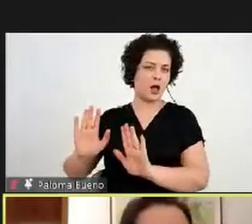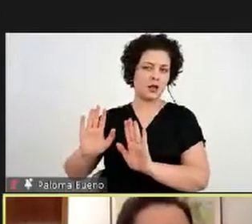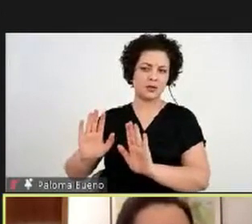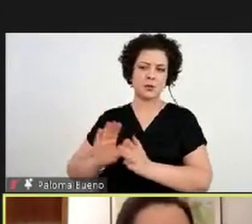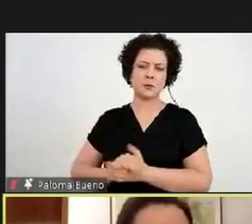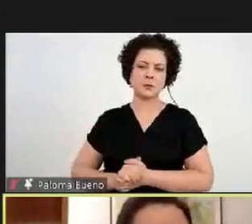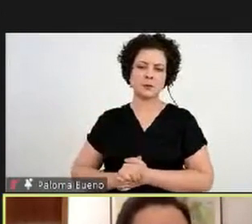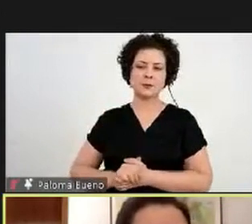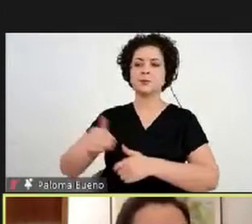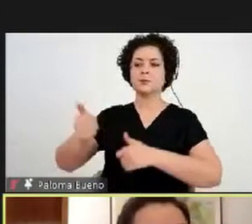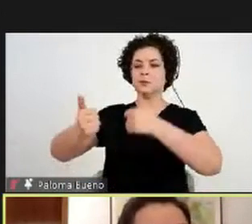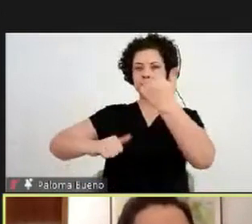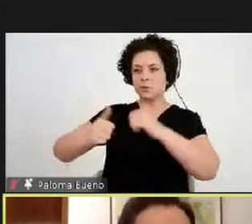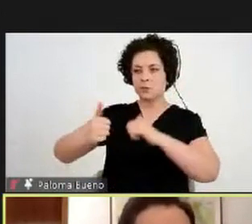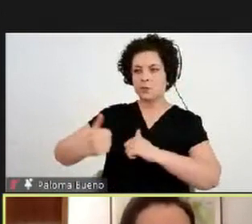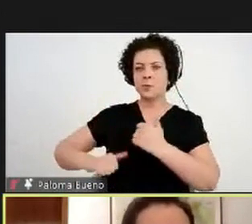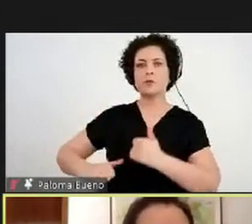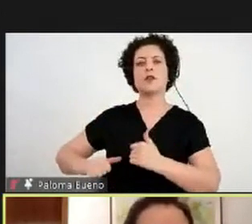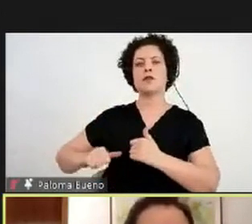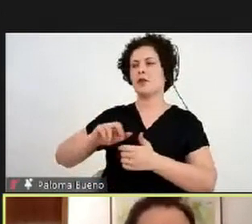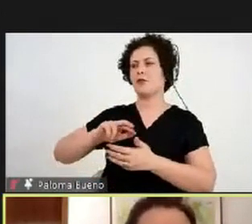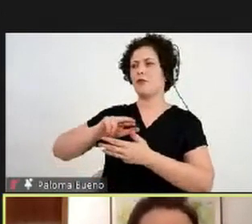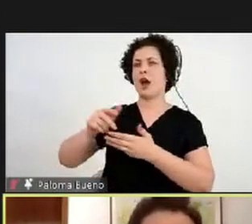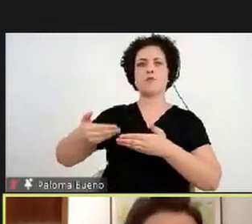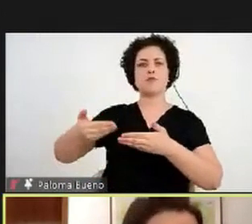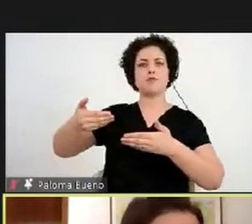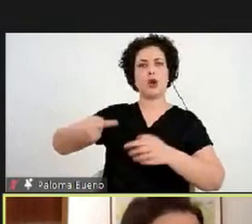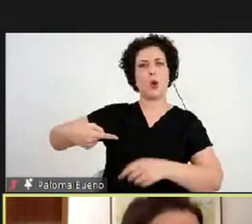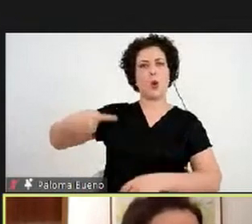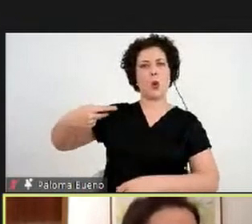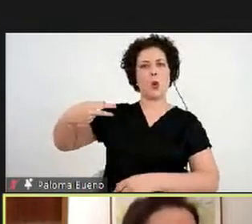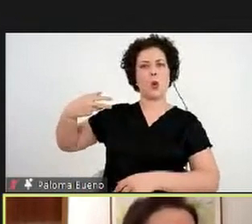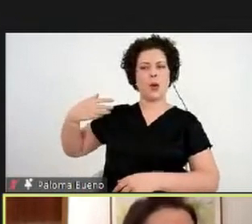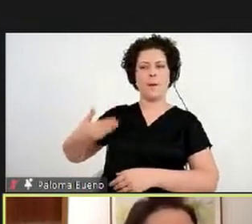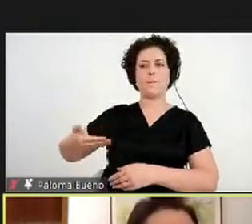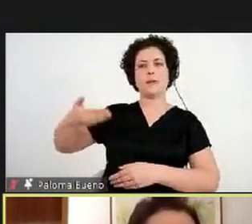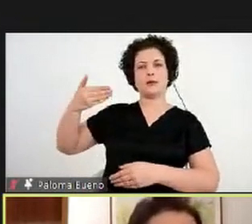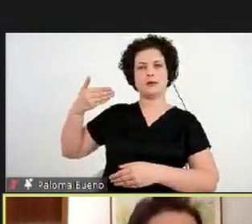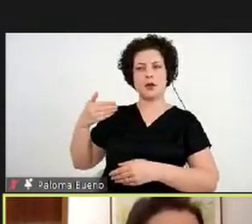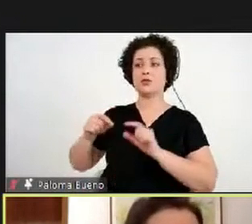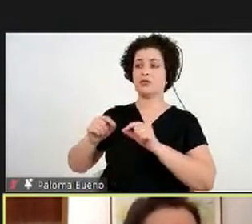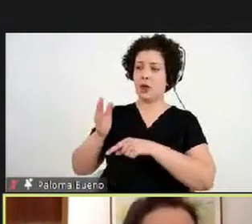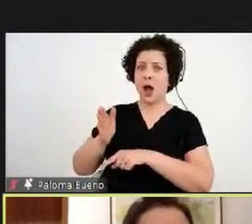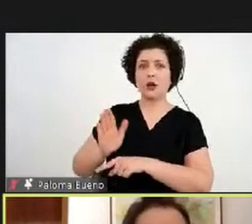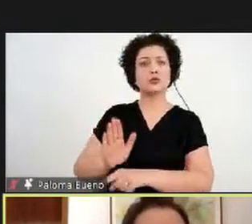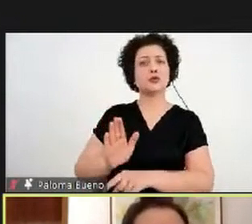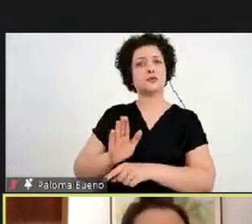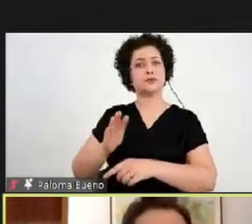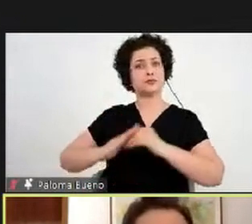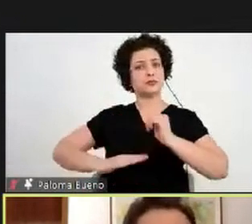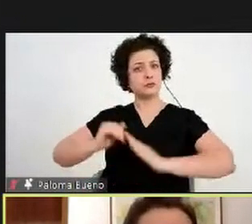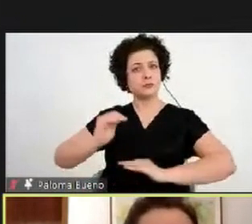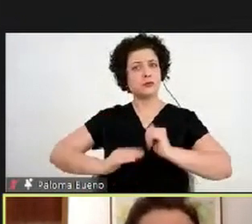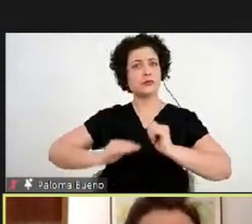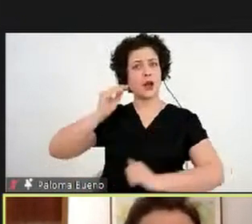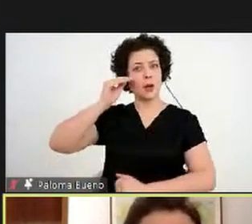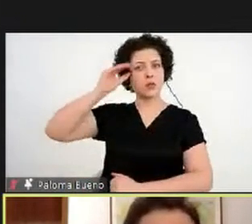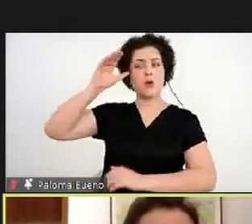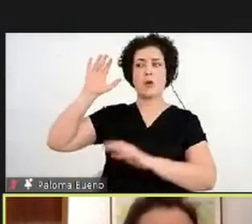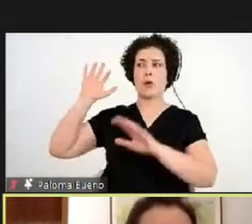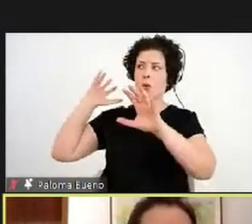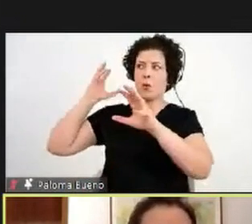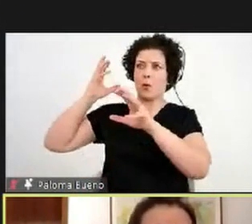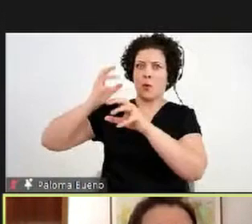avaliações obtidas em diversas edições mostram que o curso contribui para a prática de ensino em sala de aula, amplia o repertório em artes